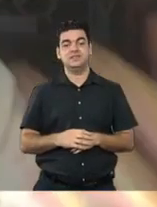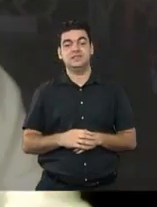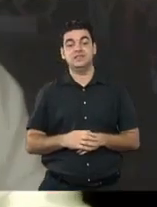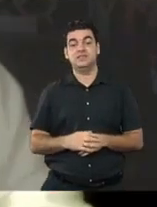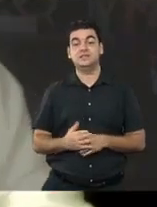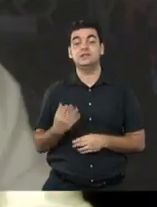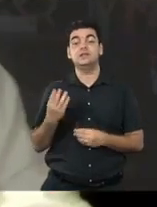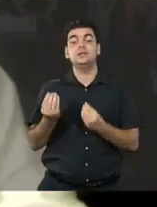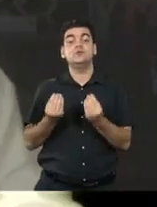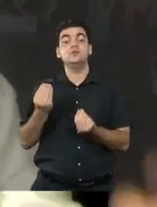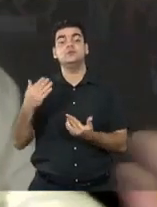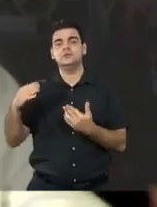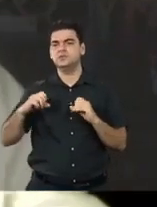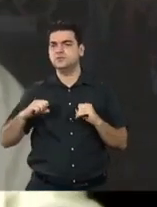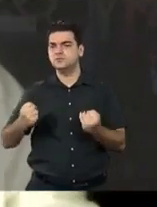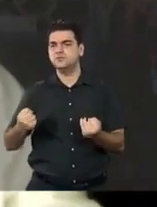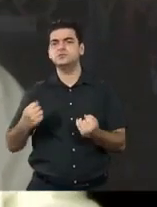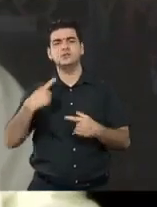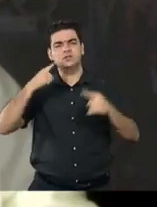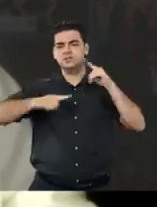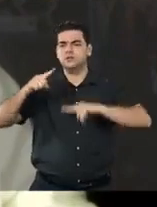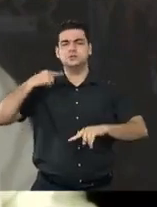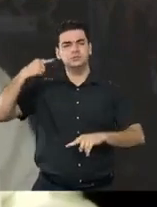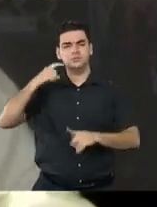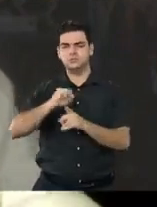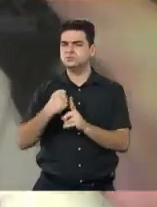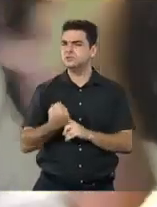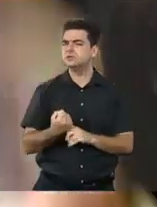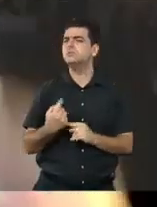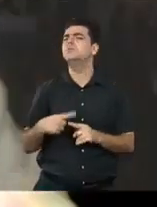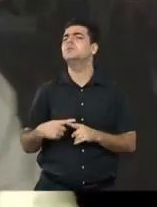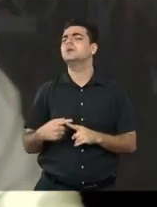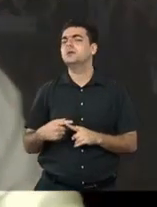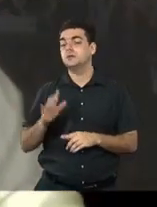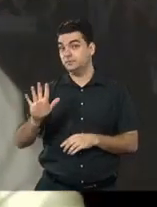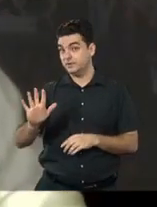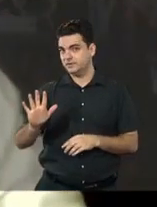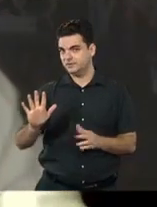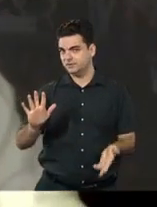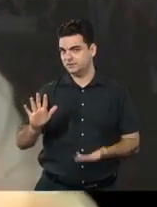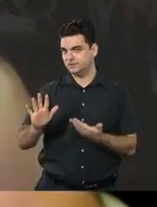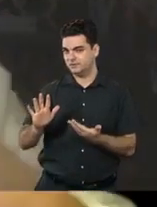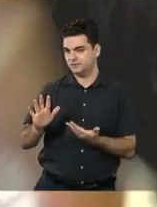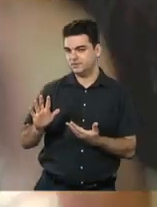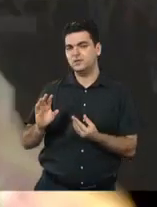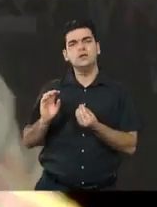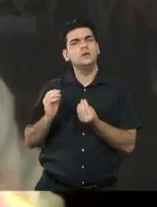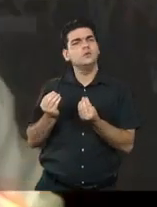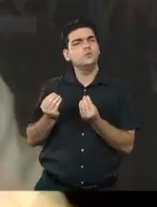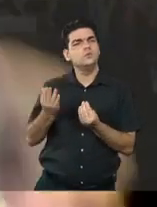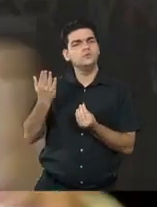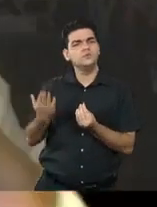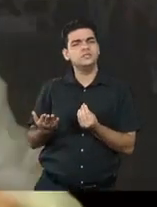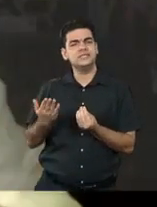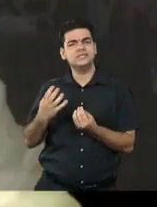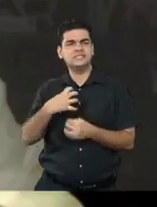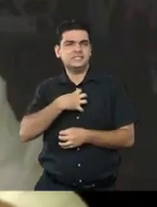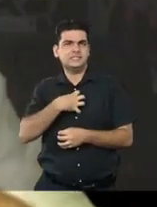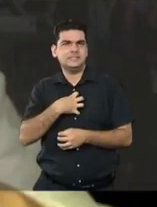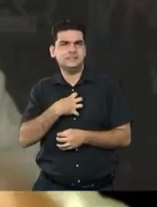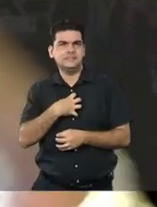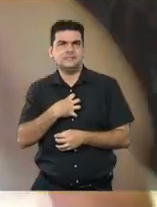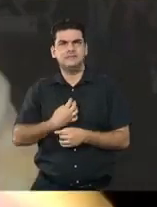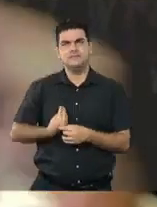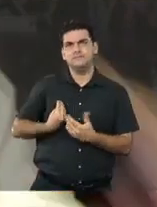o que move a tua liderança, a tua liderança política social, mas com um adendo, né? Como também, Duda, conviver,